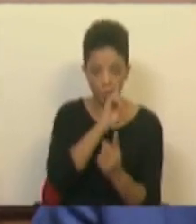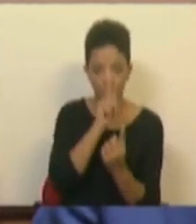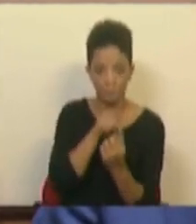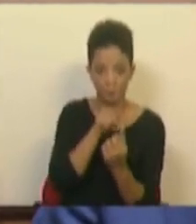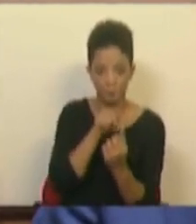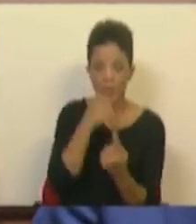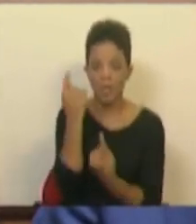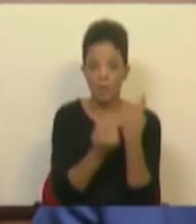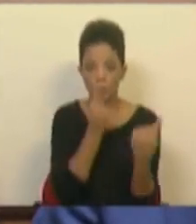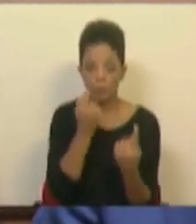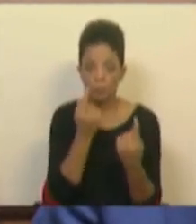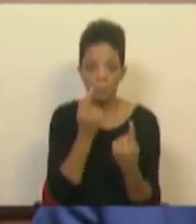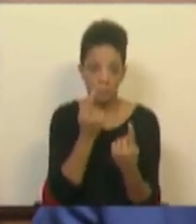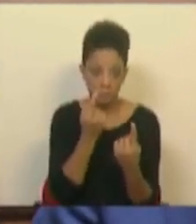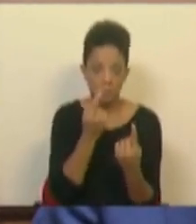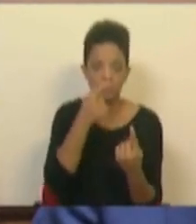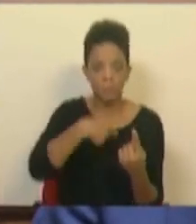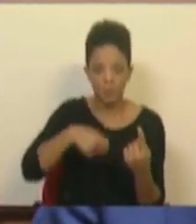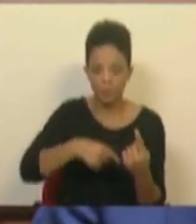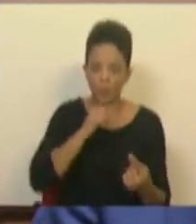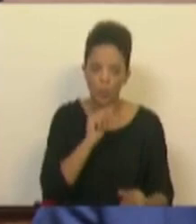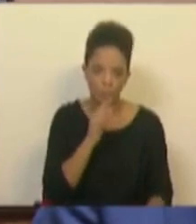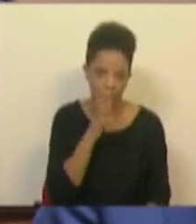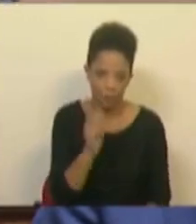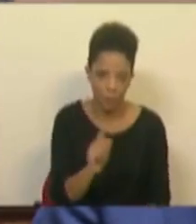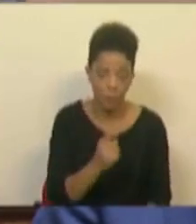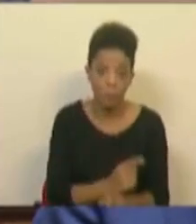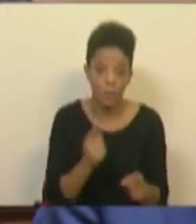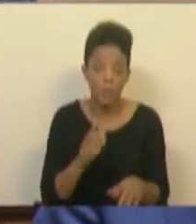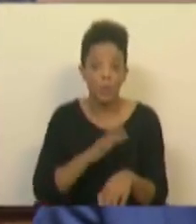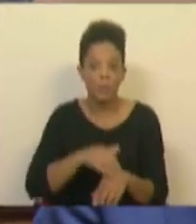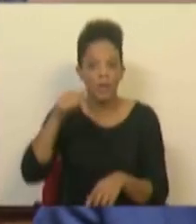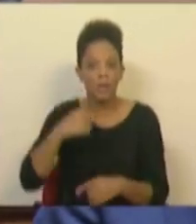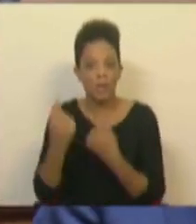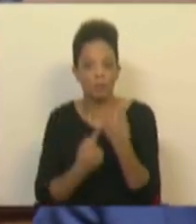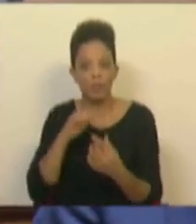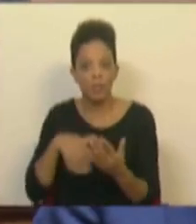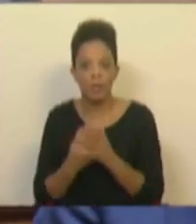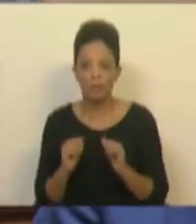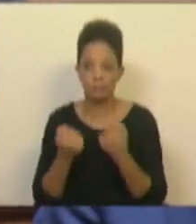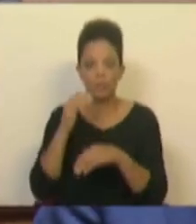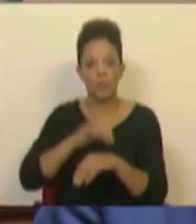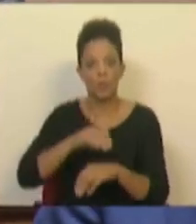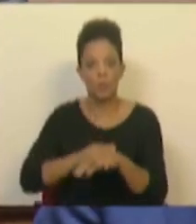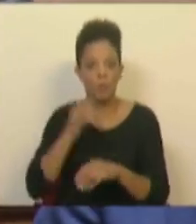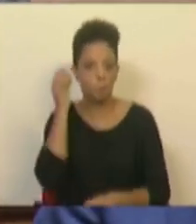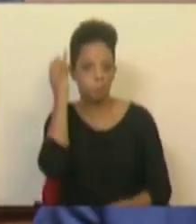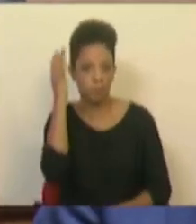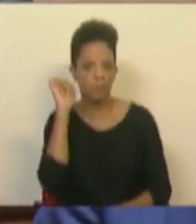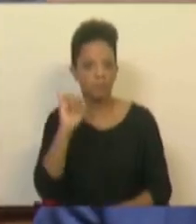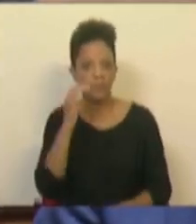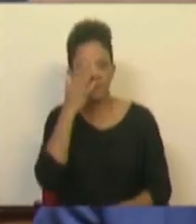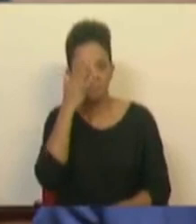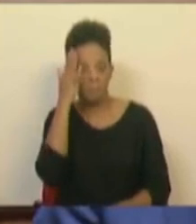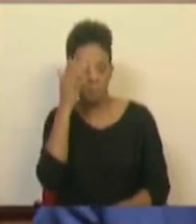de alguns dos seus homólogos, cujo nome nem vou citar, porque há bancadas aqui que ficam logo muito nervosas porque são os seus corruptos de